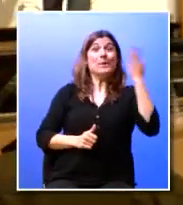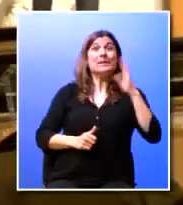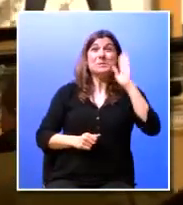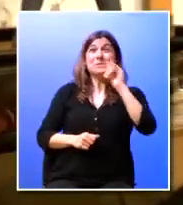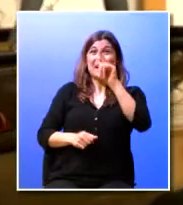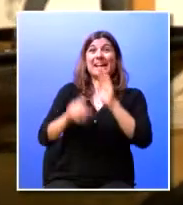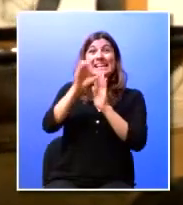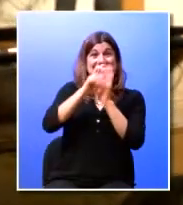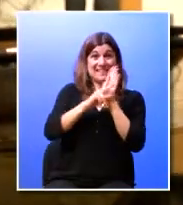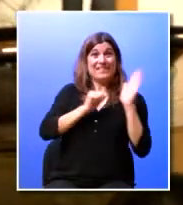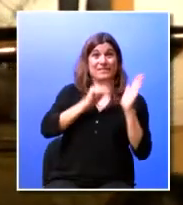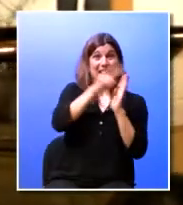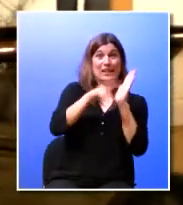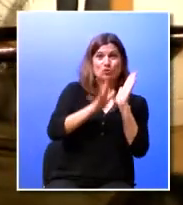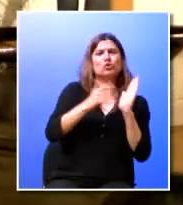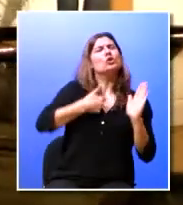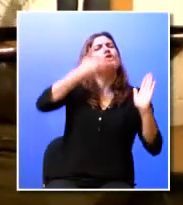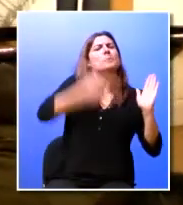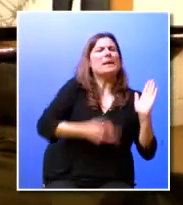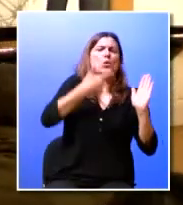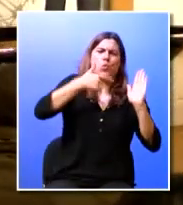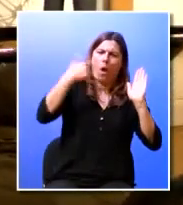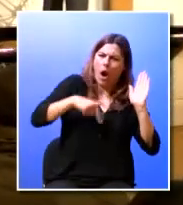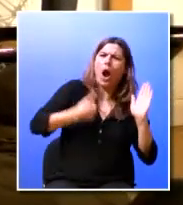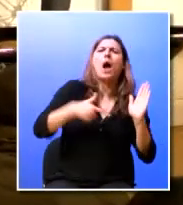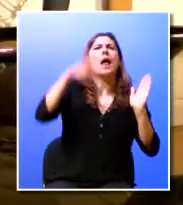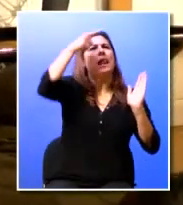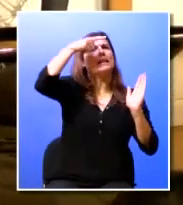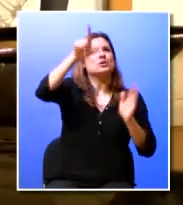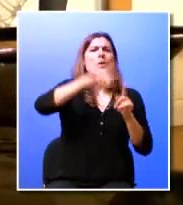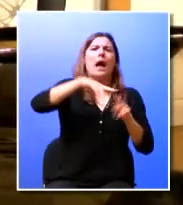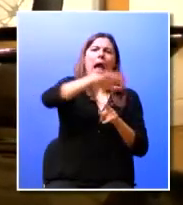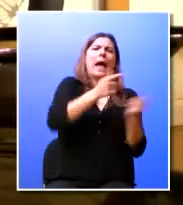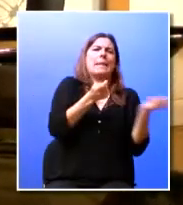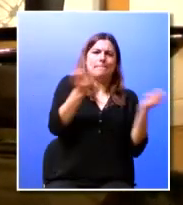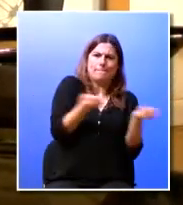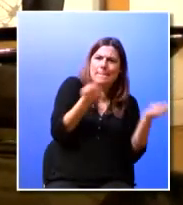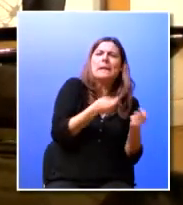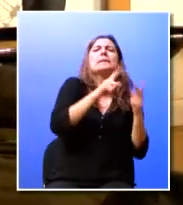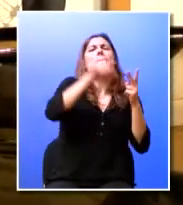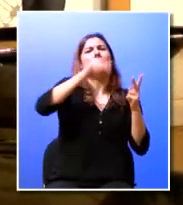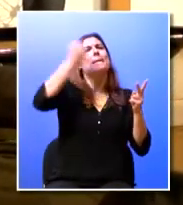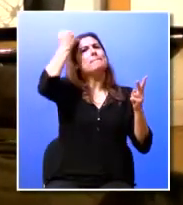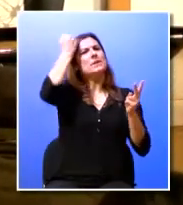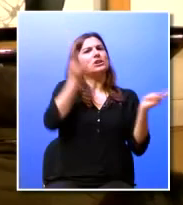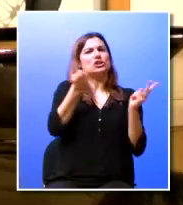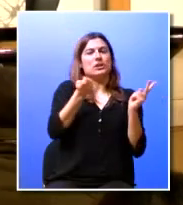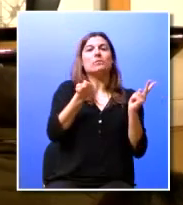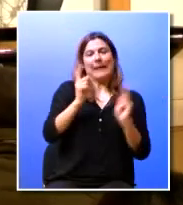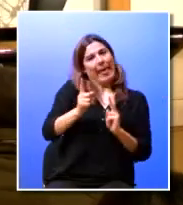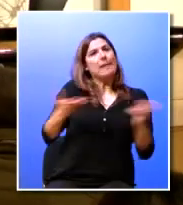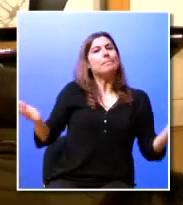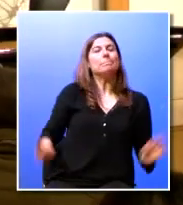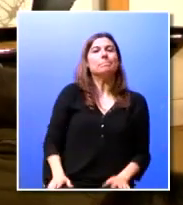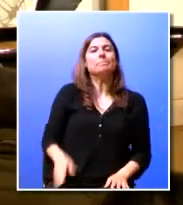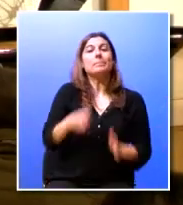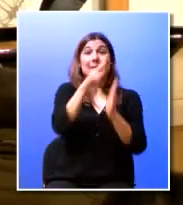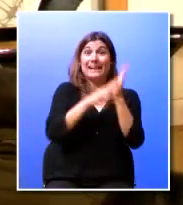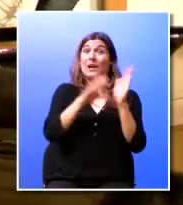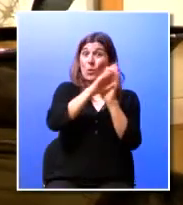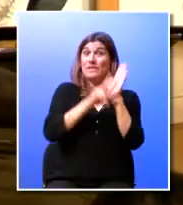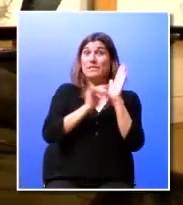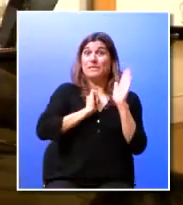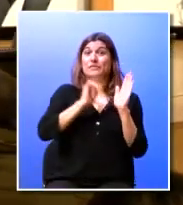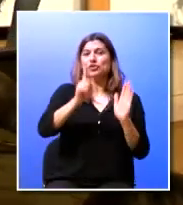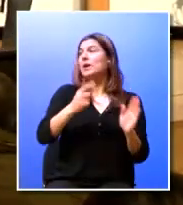sei se leram o meu currículo mas eu tenho muita experiência eu tenho uma licenciatura em marketing e um mestrado em gestão eu sei que leram o meu currículo